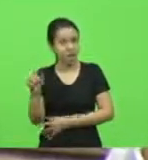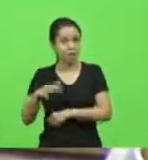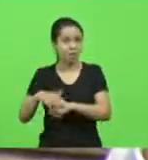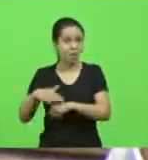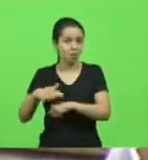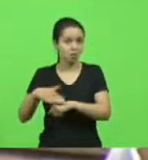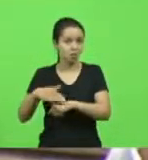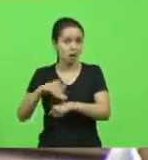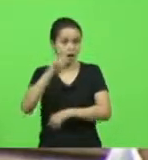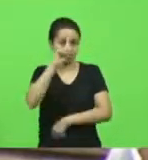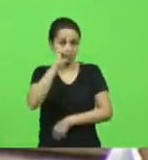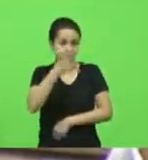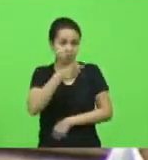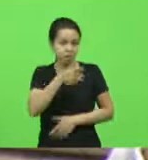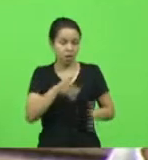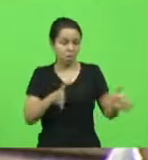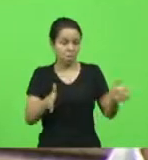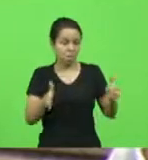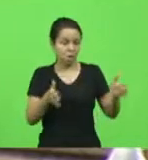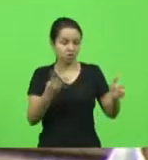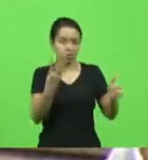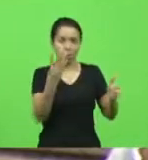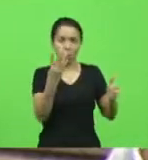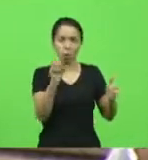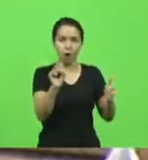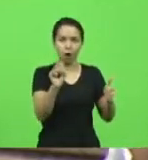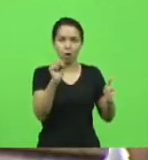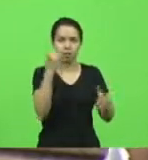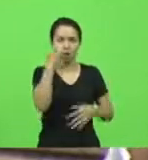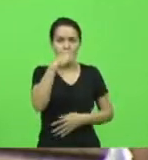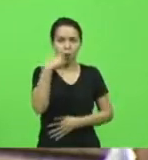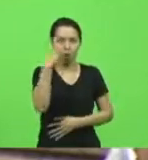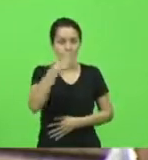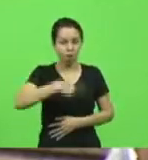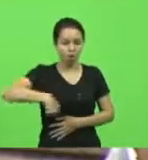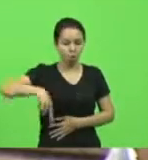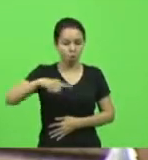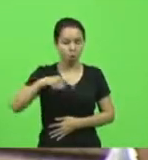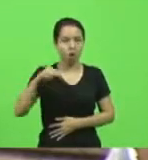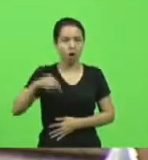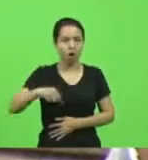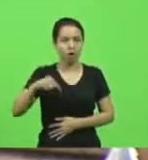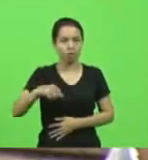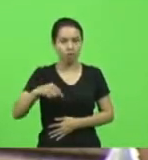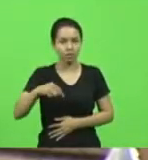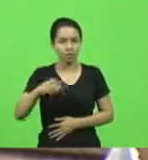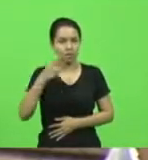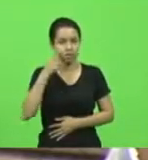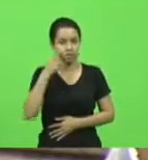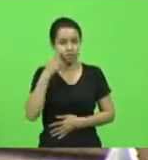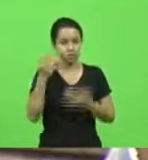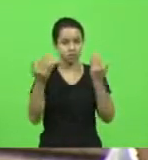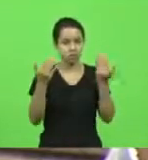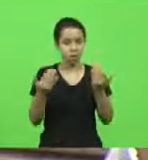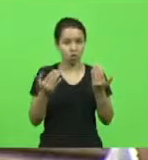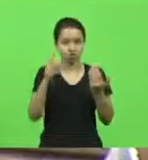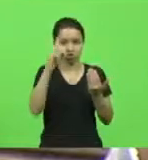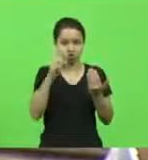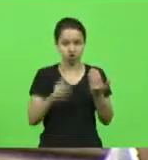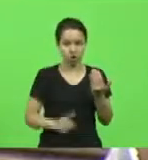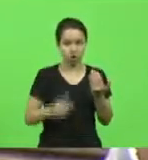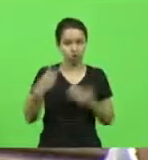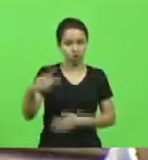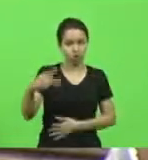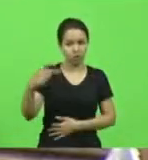deu prazo de 48 horas para que nós pudéssemos reaver o direito de um parlamentar